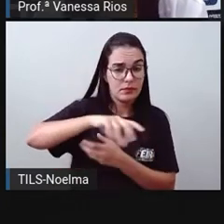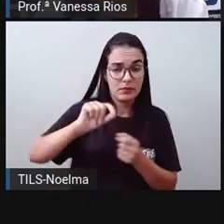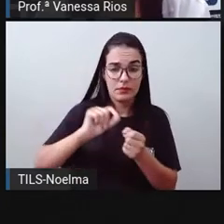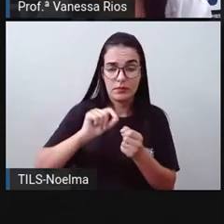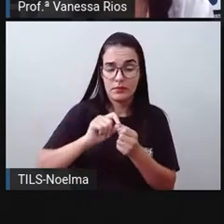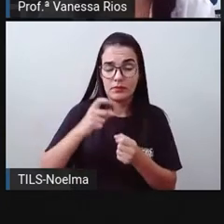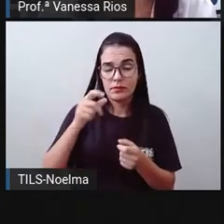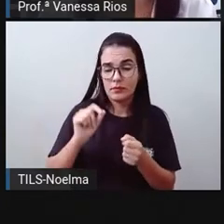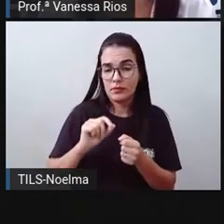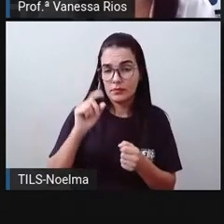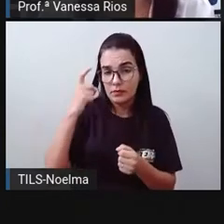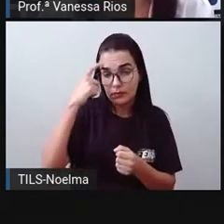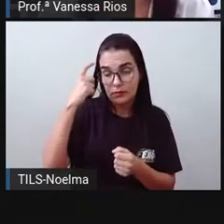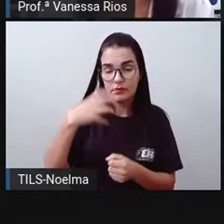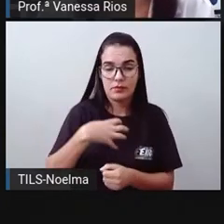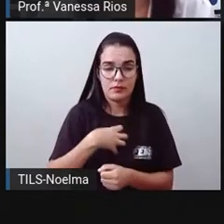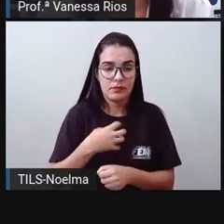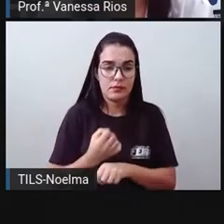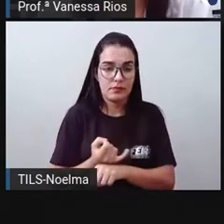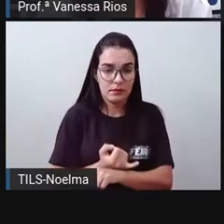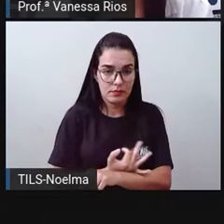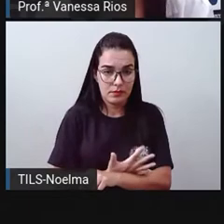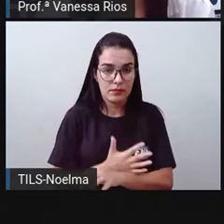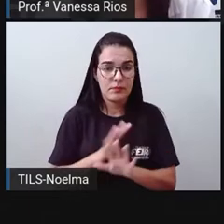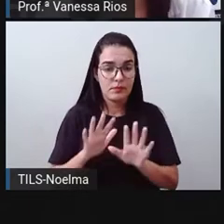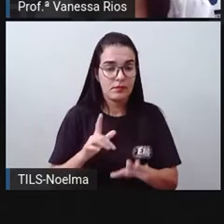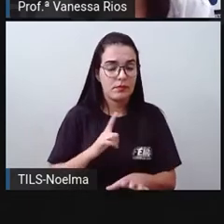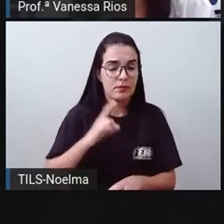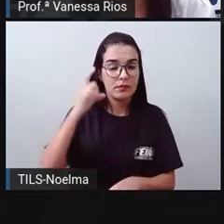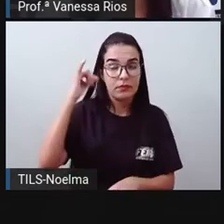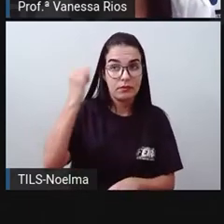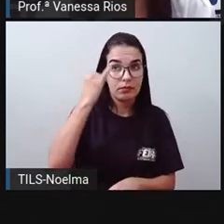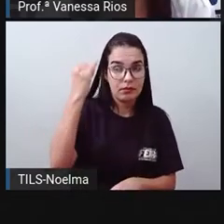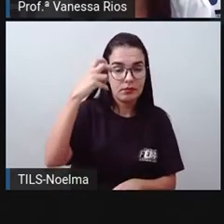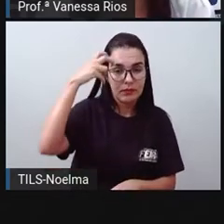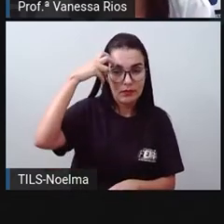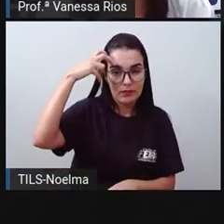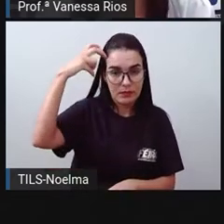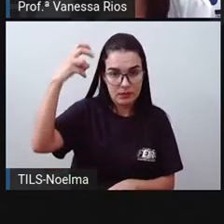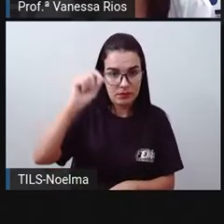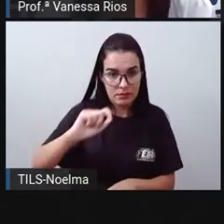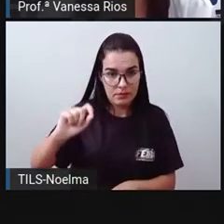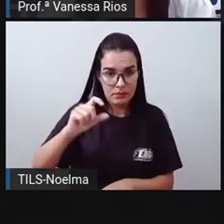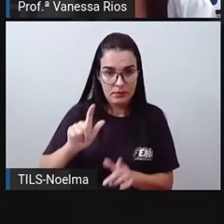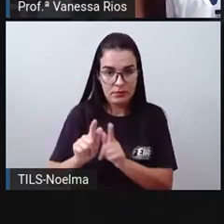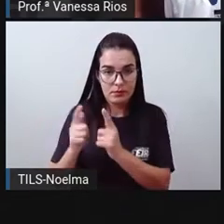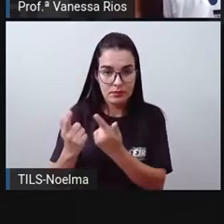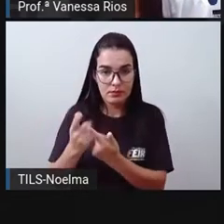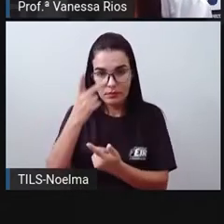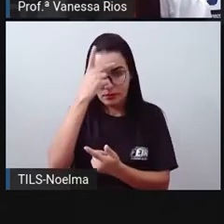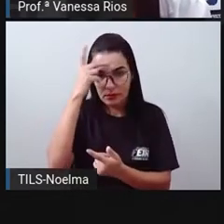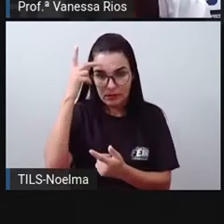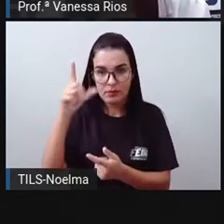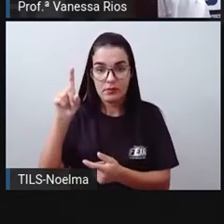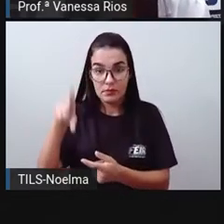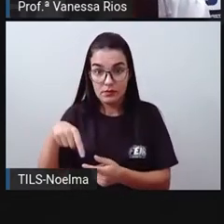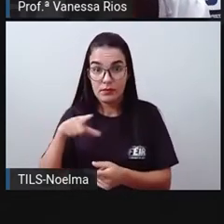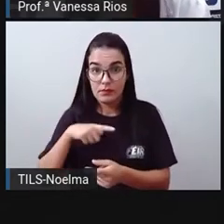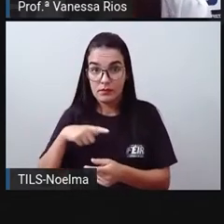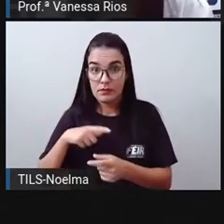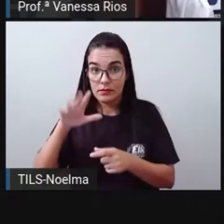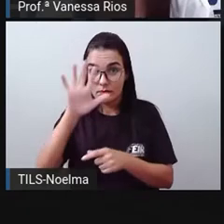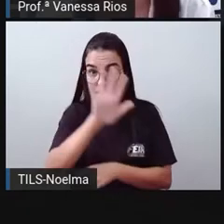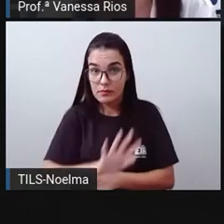pensamos e sentimos. Para ter noção da importância da cultura, para que um grupo de pessoas seja considerado uma